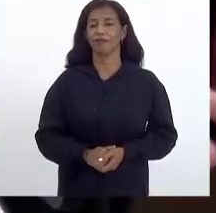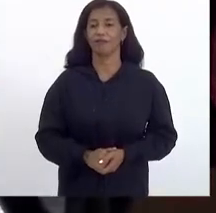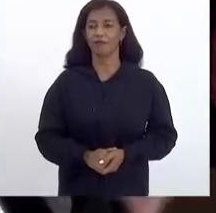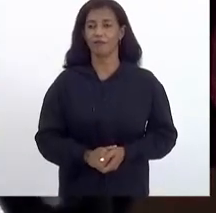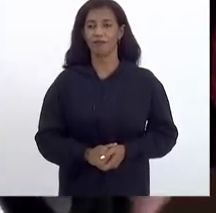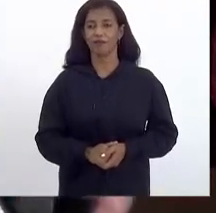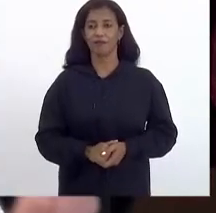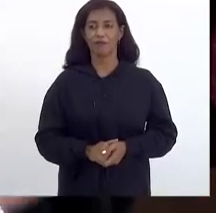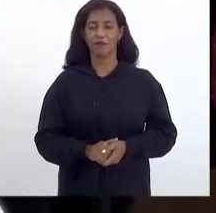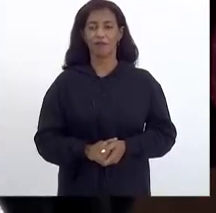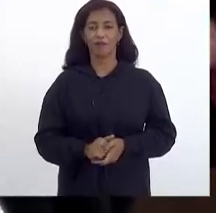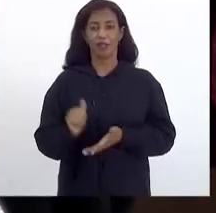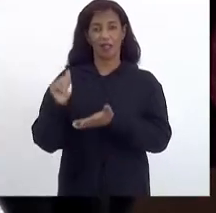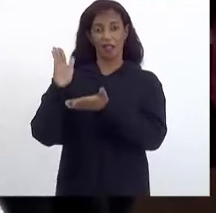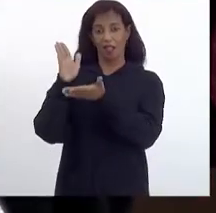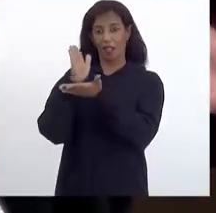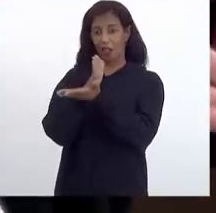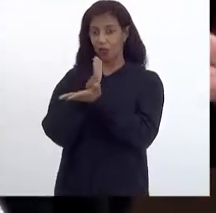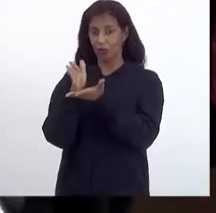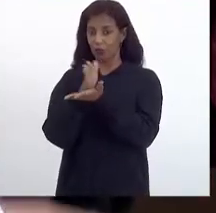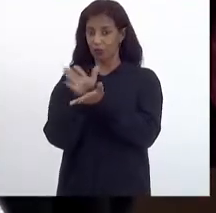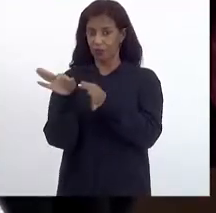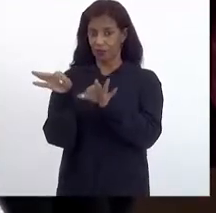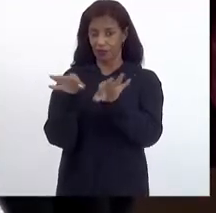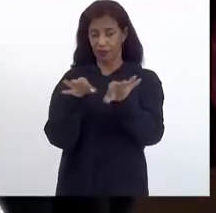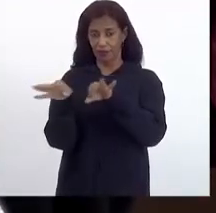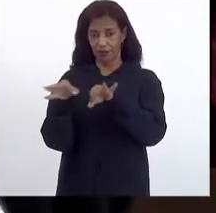não há tais medidas. Alguma destas medidas